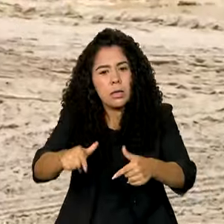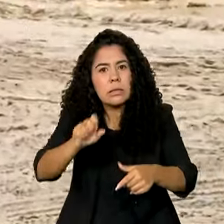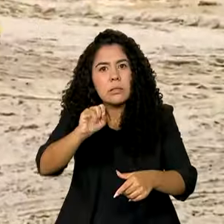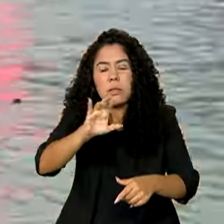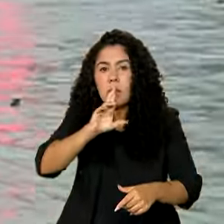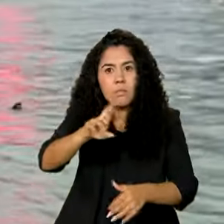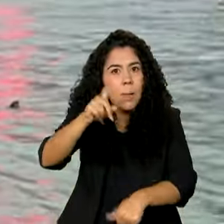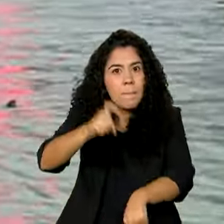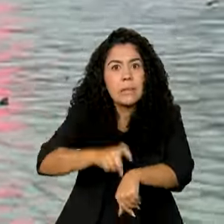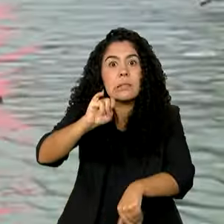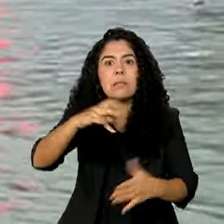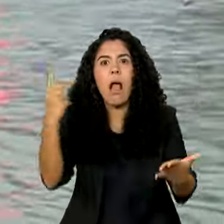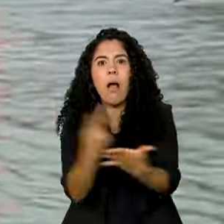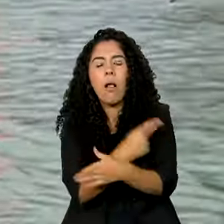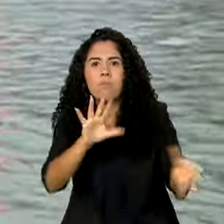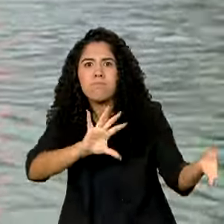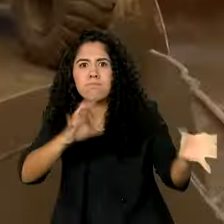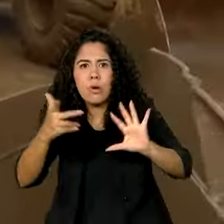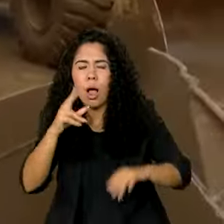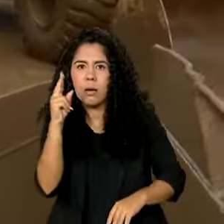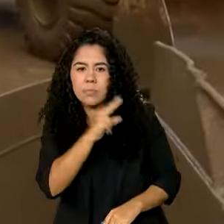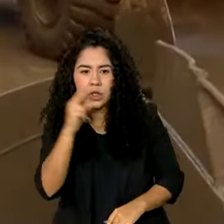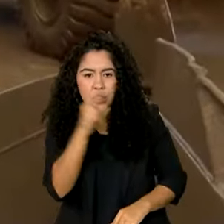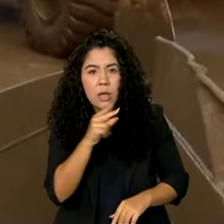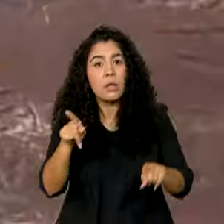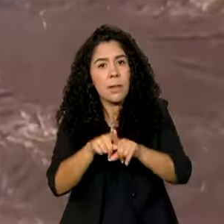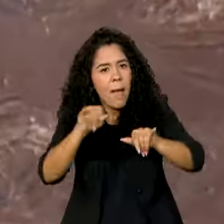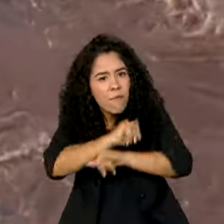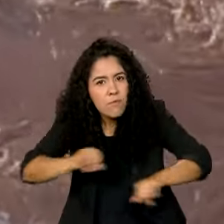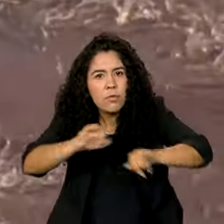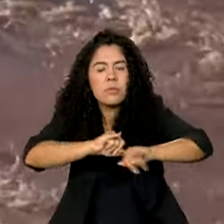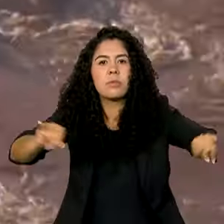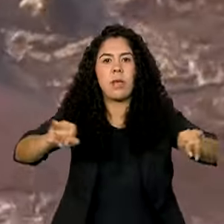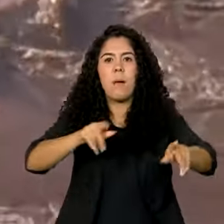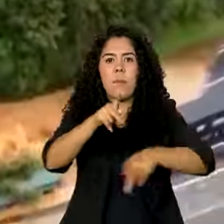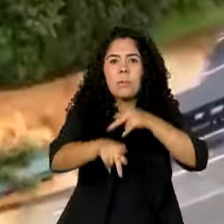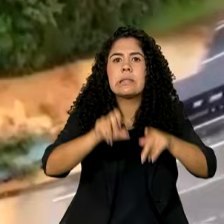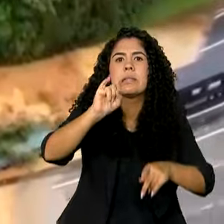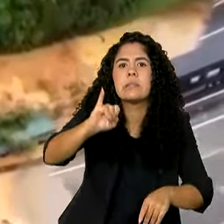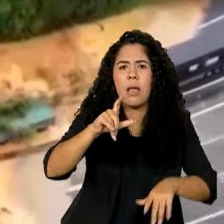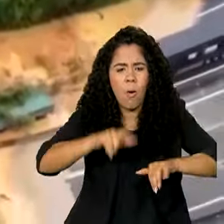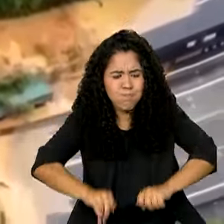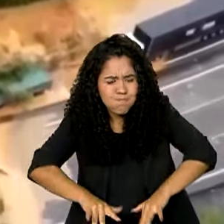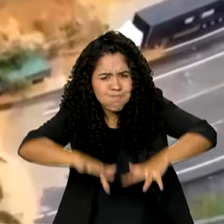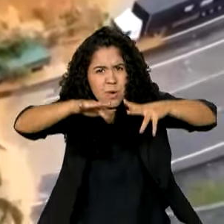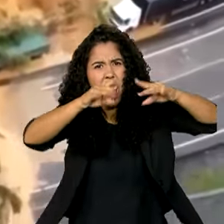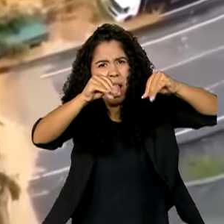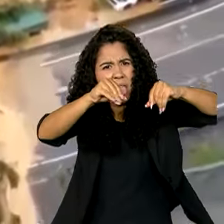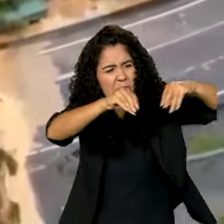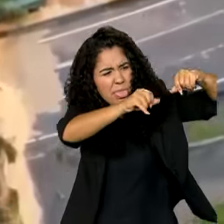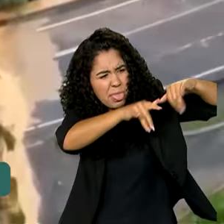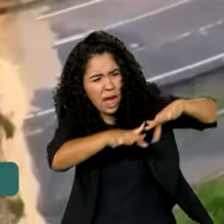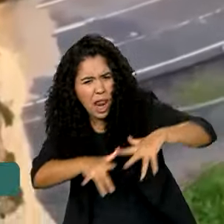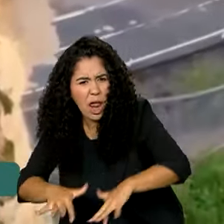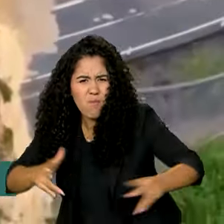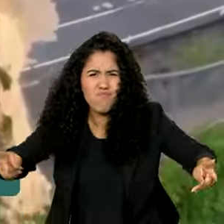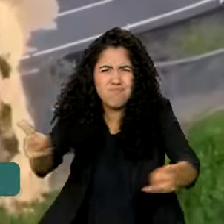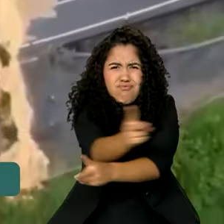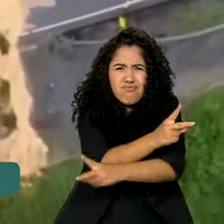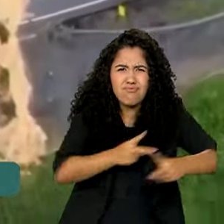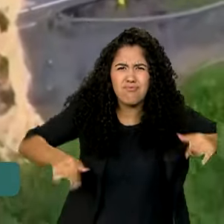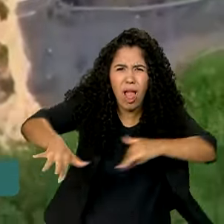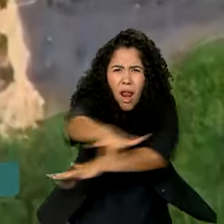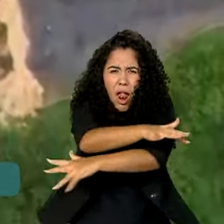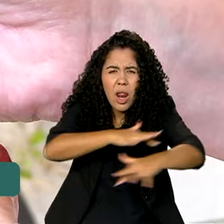emergência. E uma das formas de informar a população em caso de enchentes, deslizamentos, vendavais ou